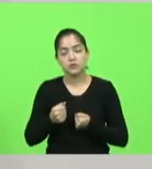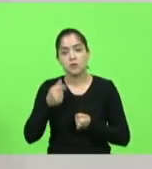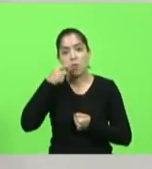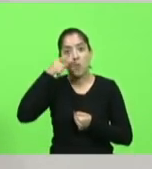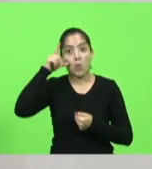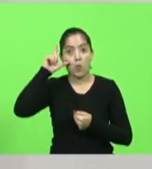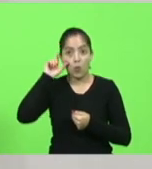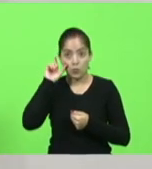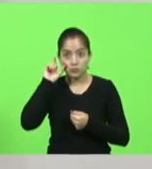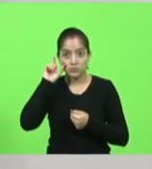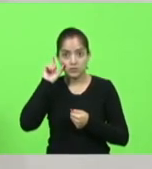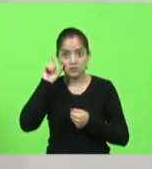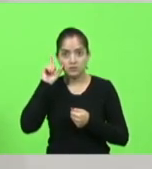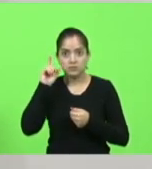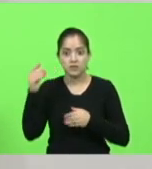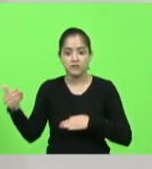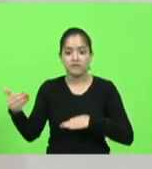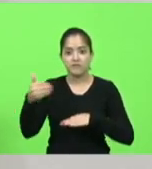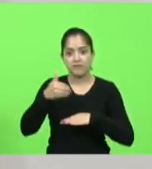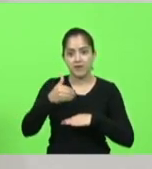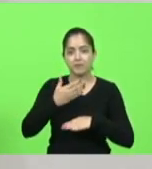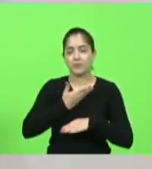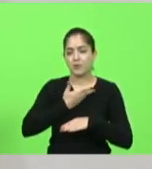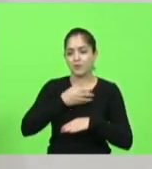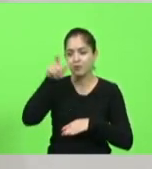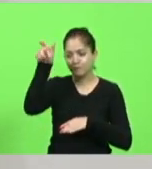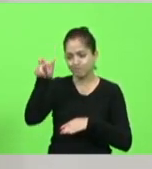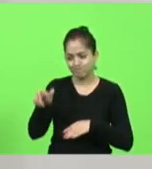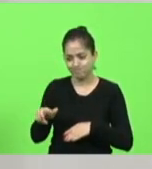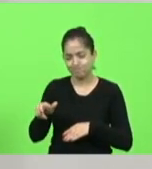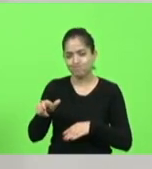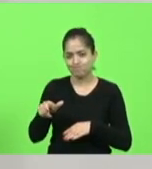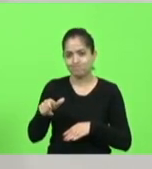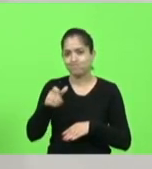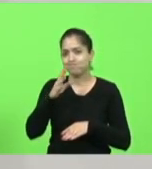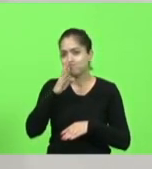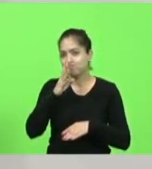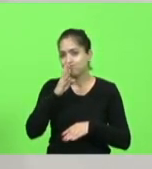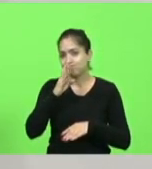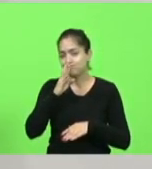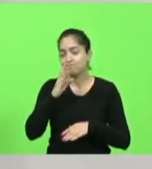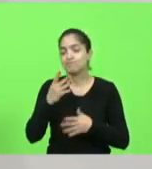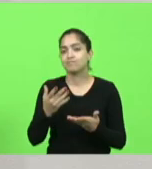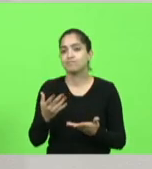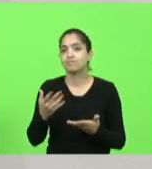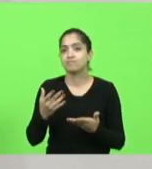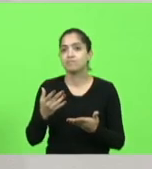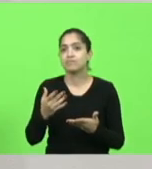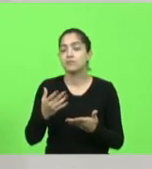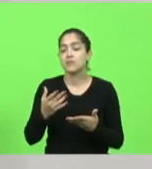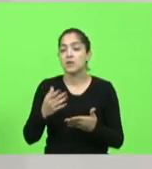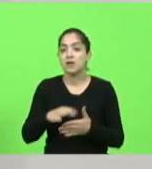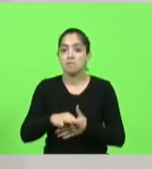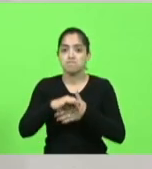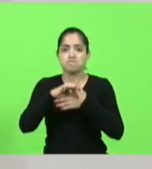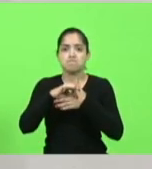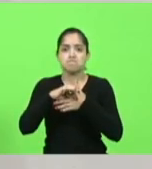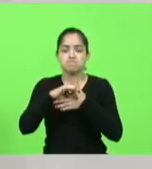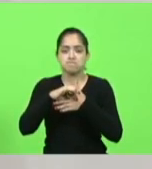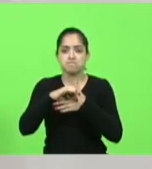no gabinete meu amigo que eu admiro, que eu tenho ele como uma referência, apesar de